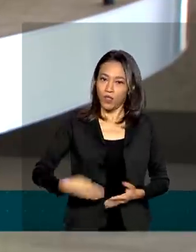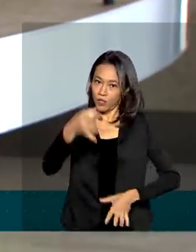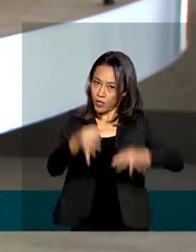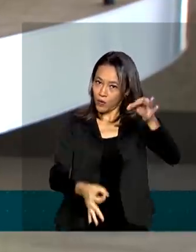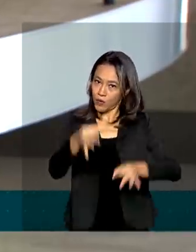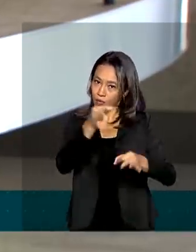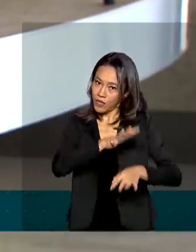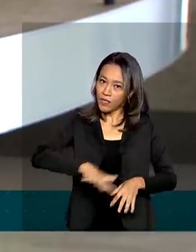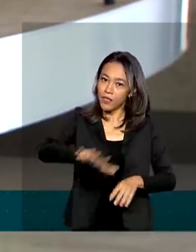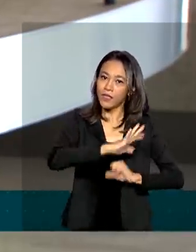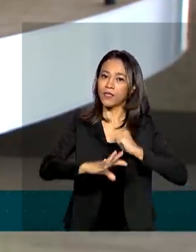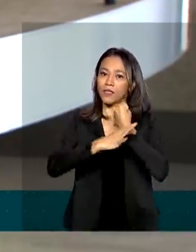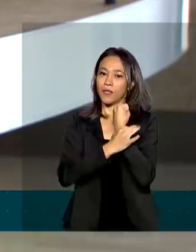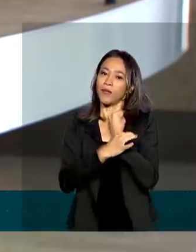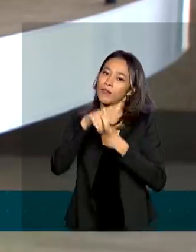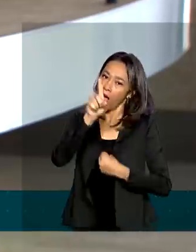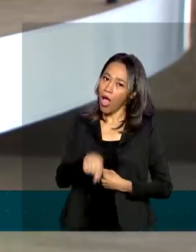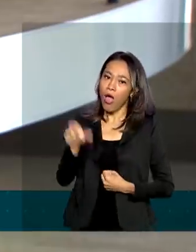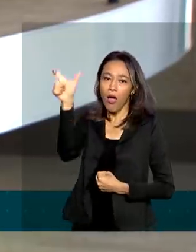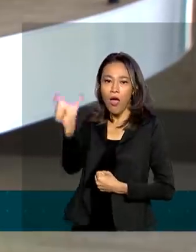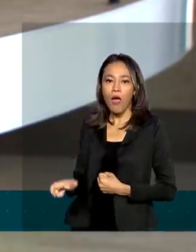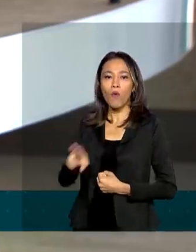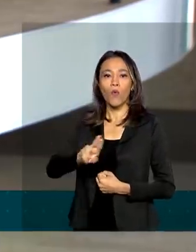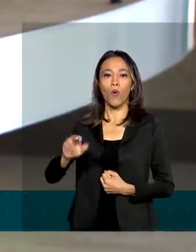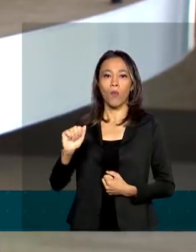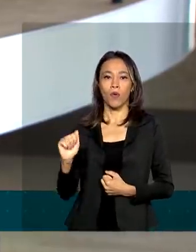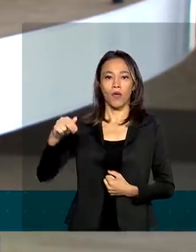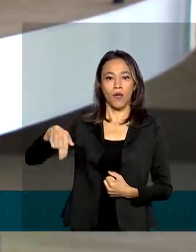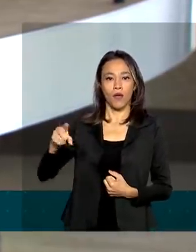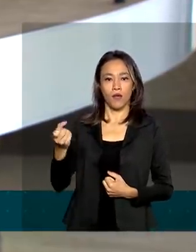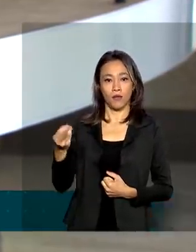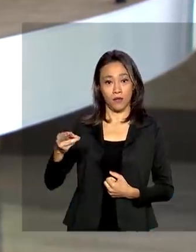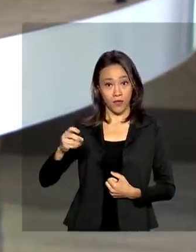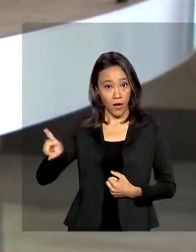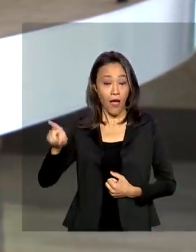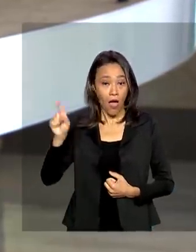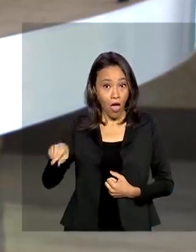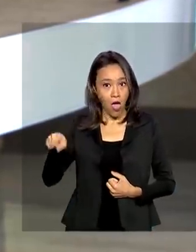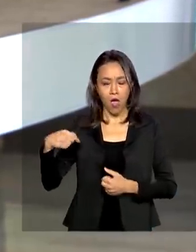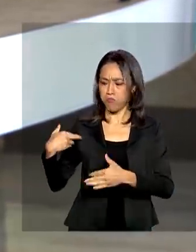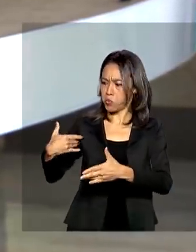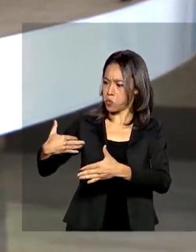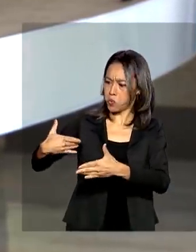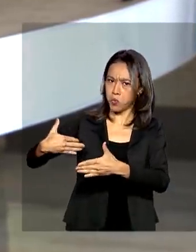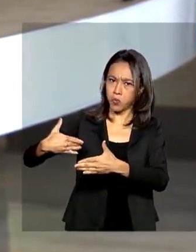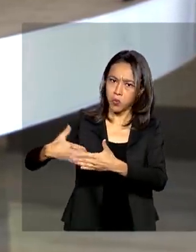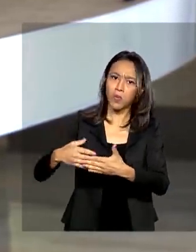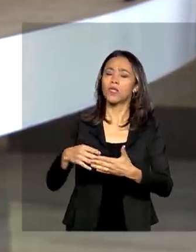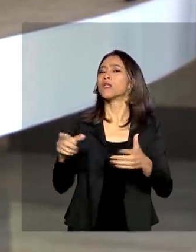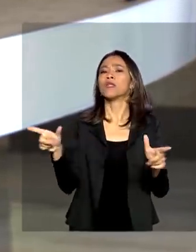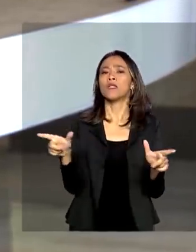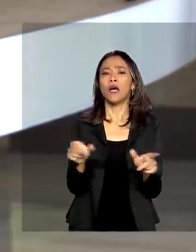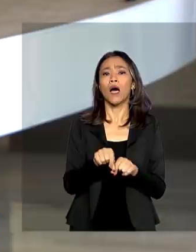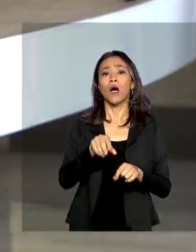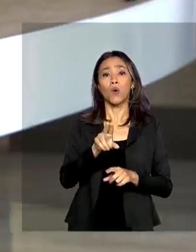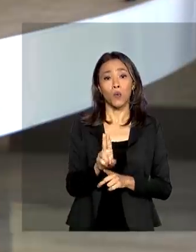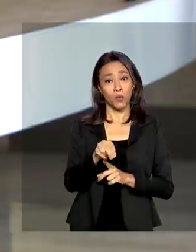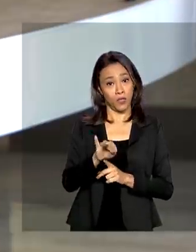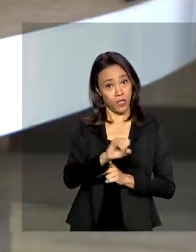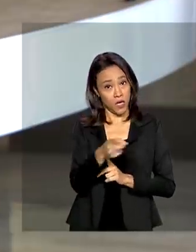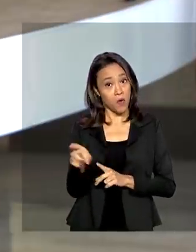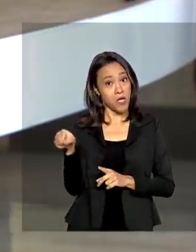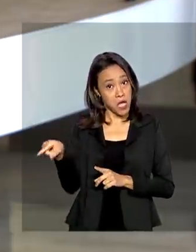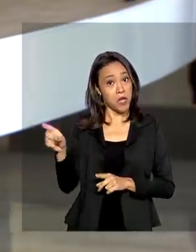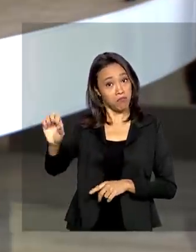é André Luiz Mendonça. Ele é funcionário de carreira da Advocacia Geral da União e estava à frente como ministro da